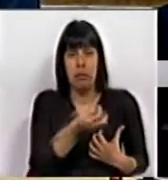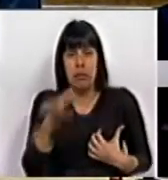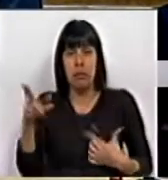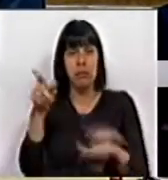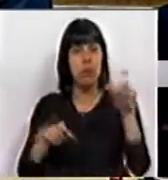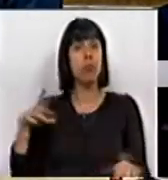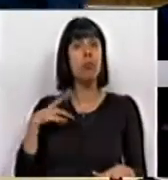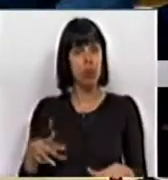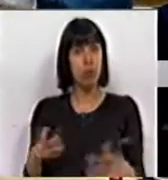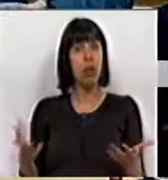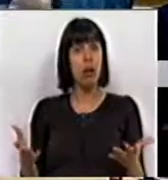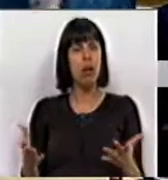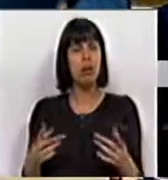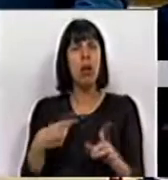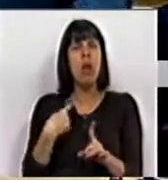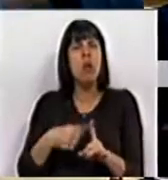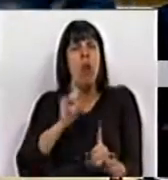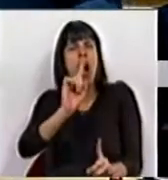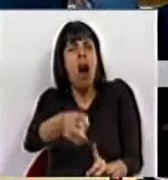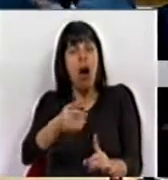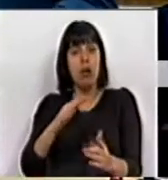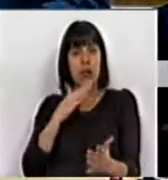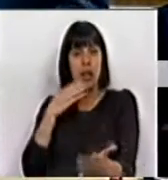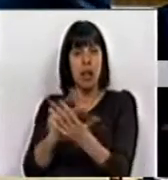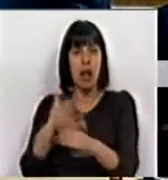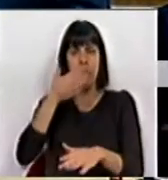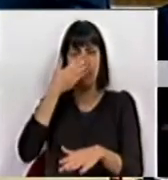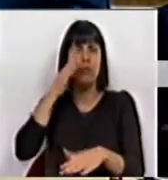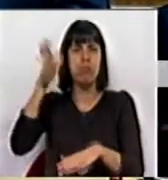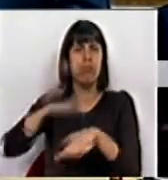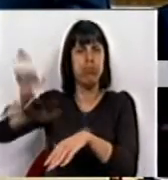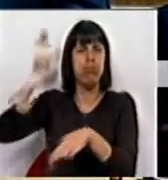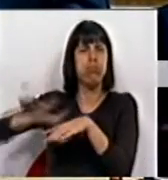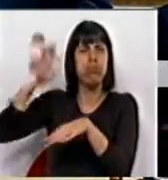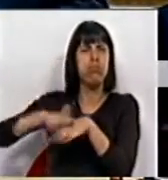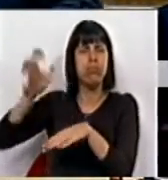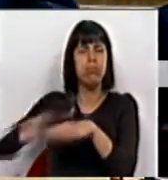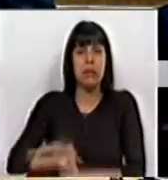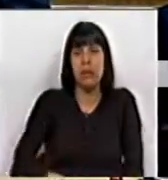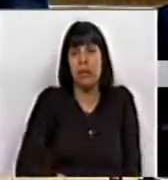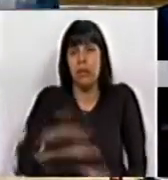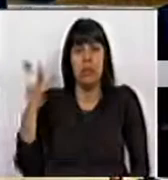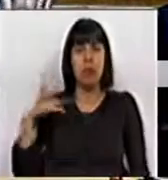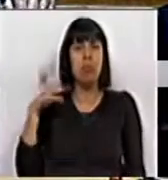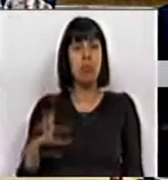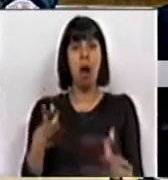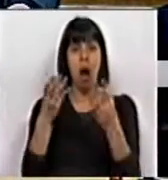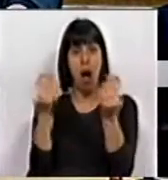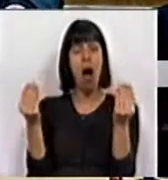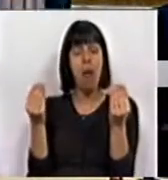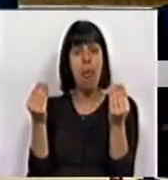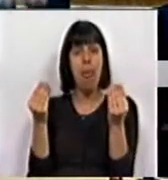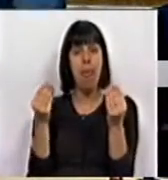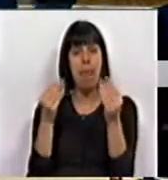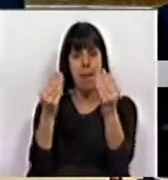portugueses? Que sucesso é este que empurrou para a imigração centenas de milhares de portugueses? Muitos